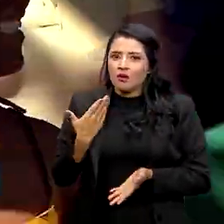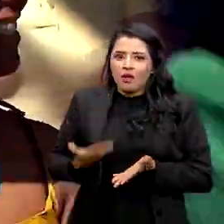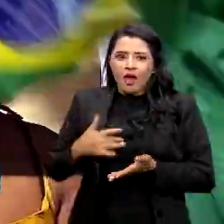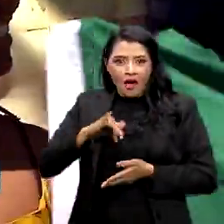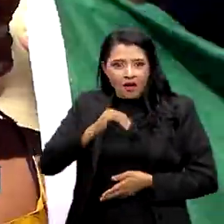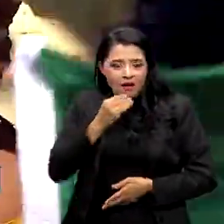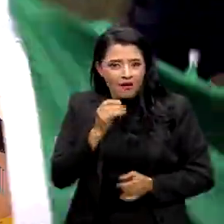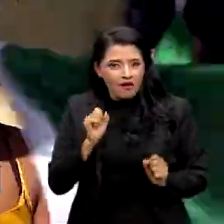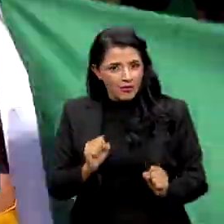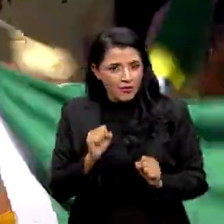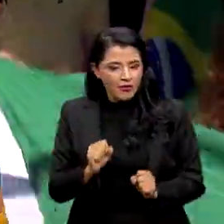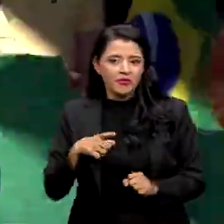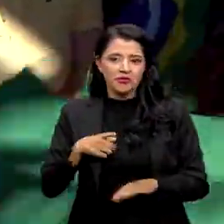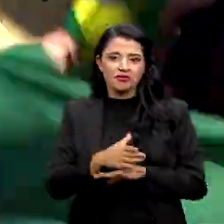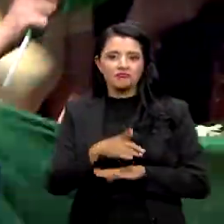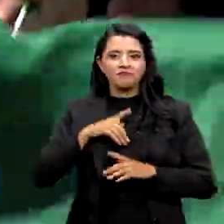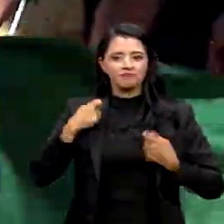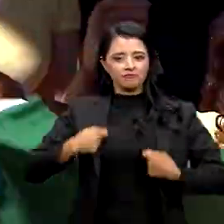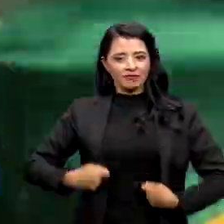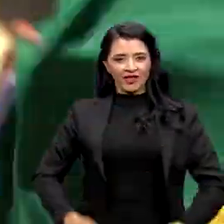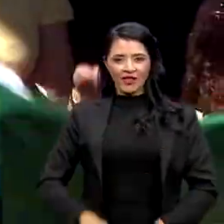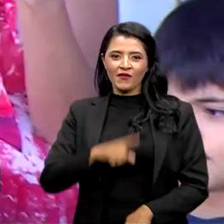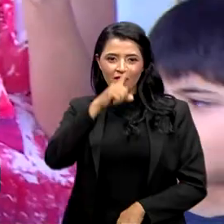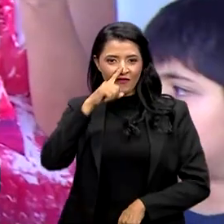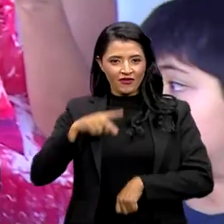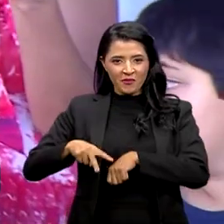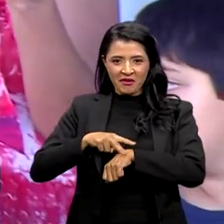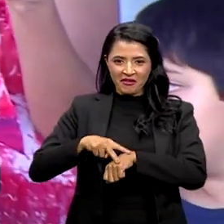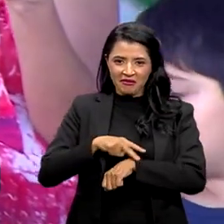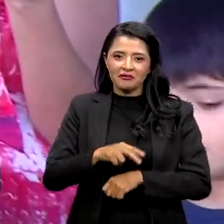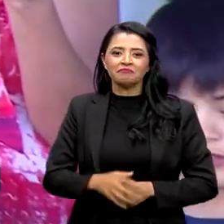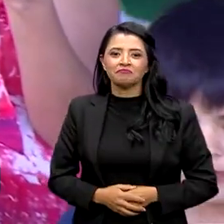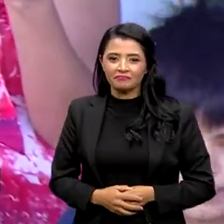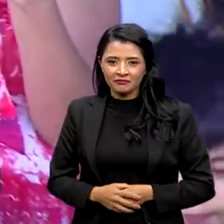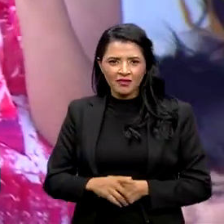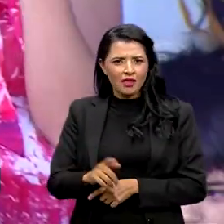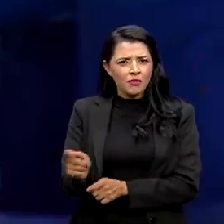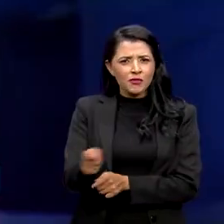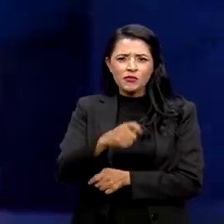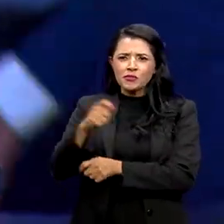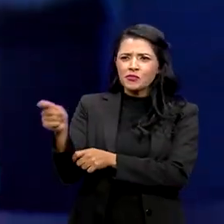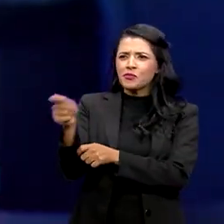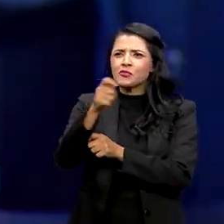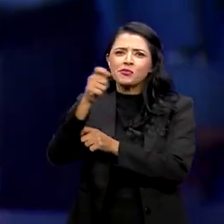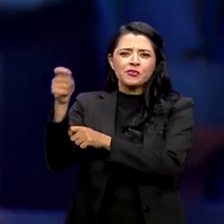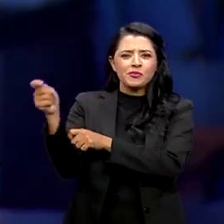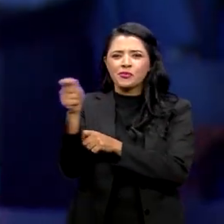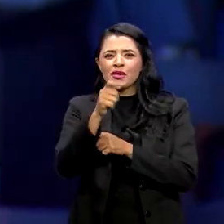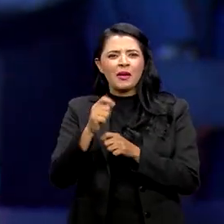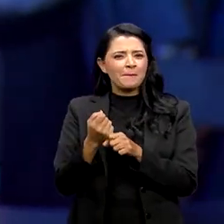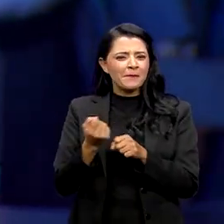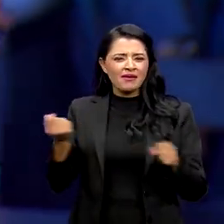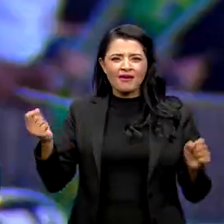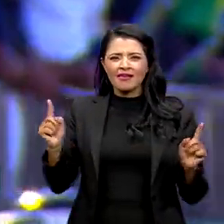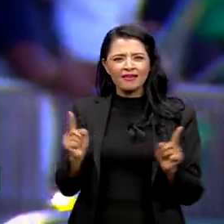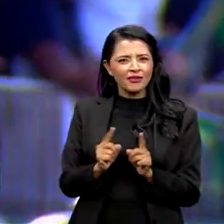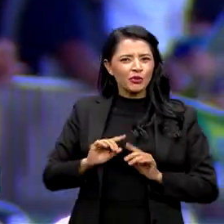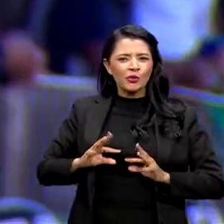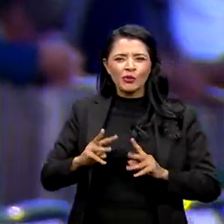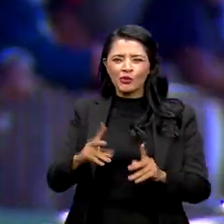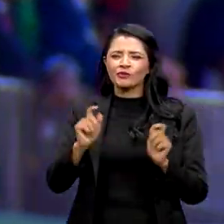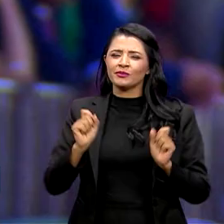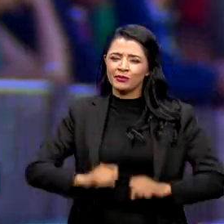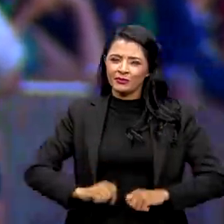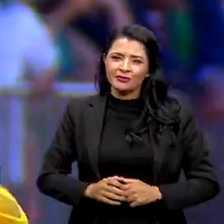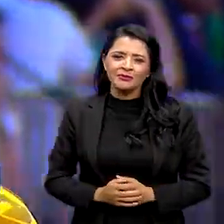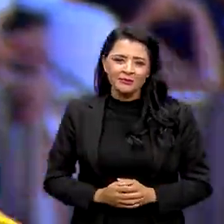a oportunidade de vestir o verde e o amarelo e agitar bandeiras de todos os tamanhos. O fogo